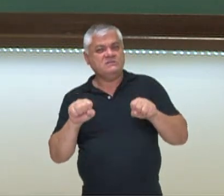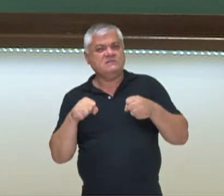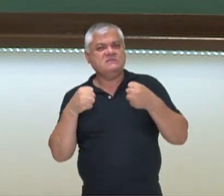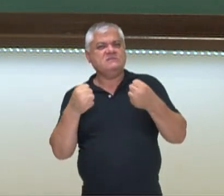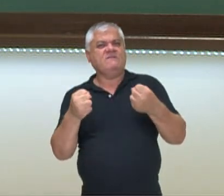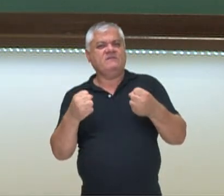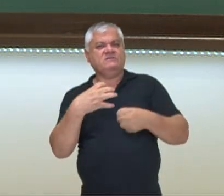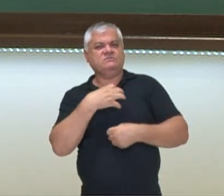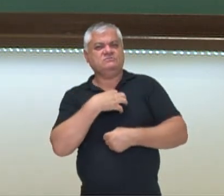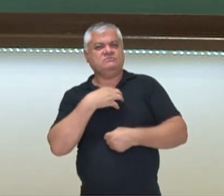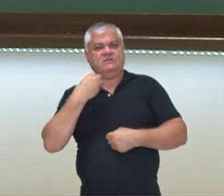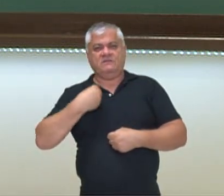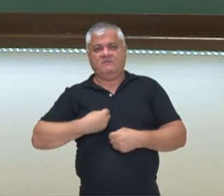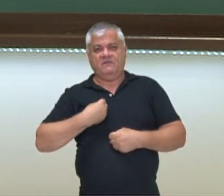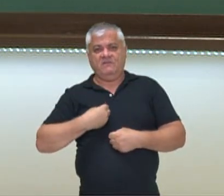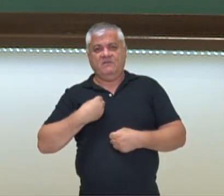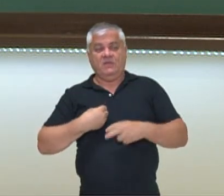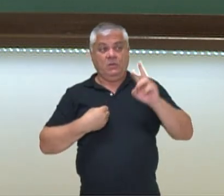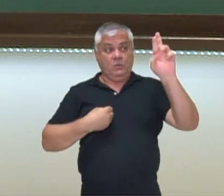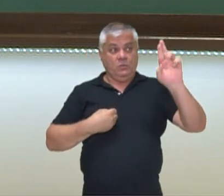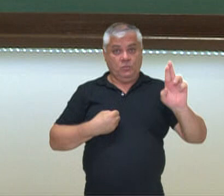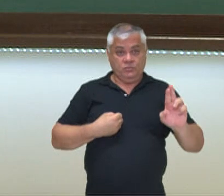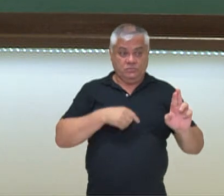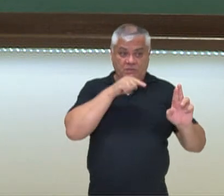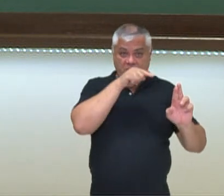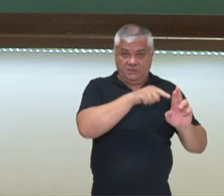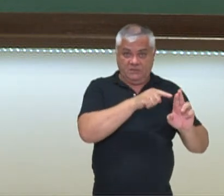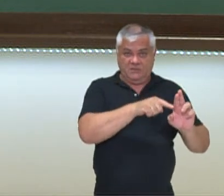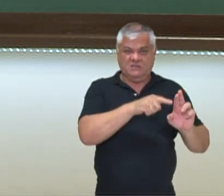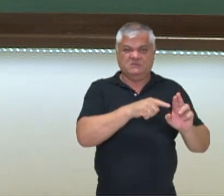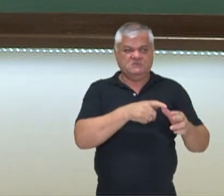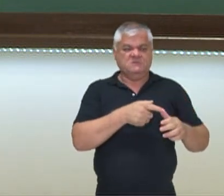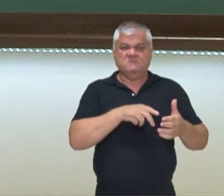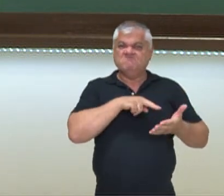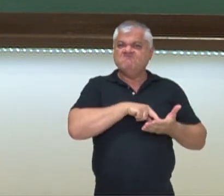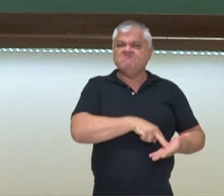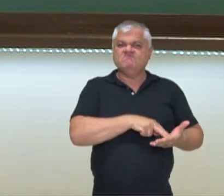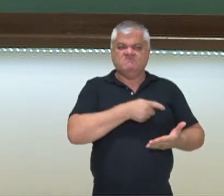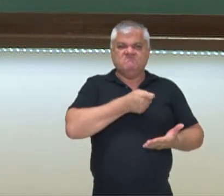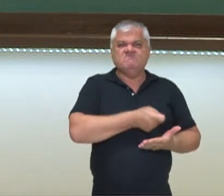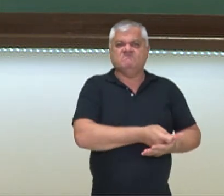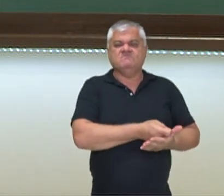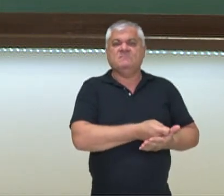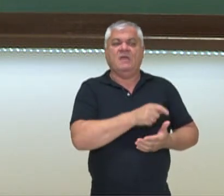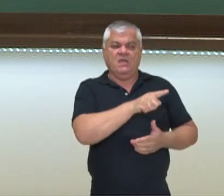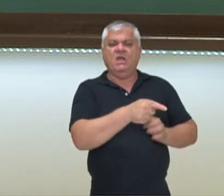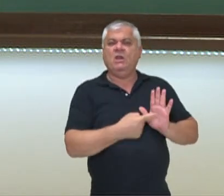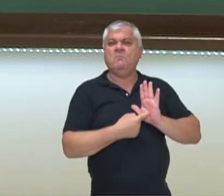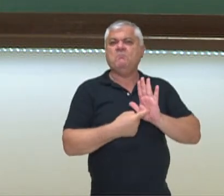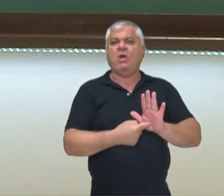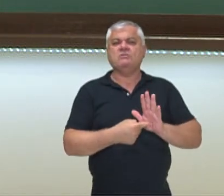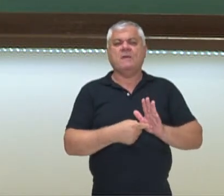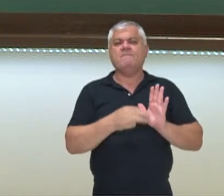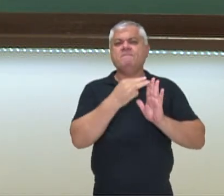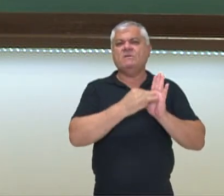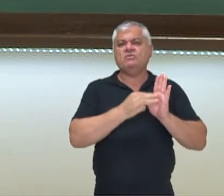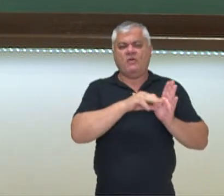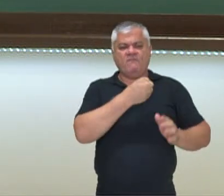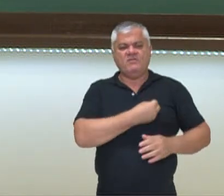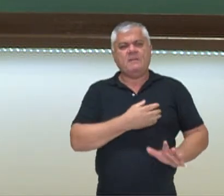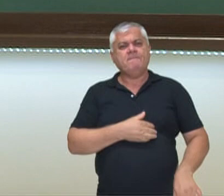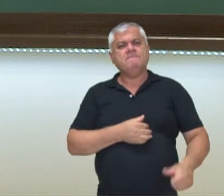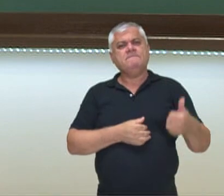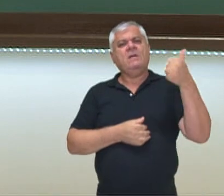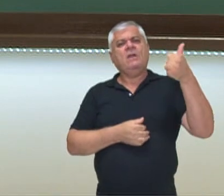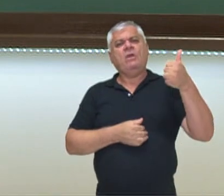do seu jeito de viver. Então os soviéticos, obviamente, de maneira ferrenha, mostravam que a sua metodologia de vida era melhor,